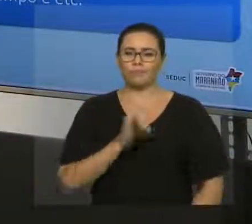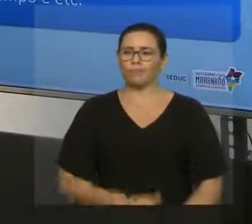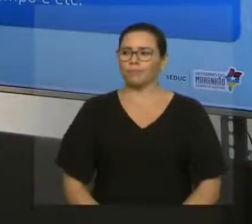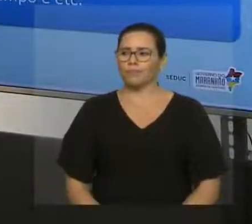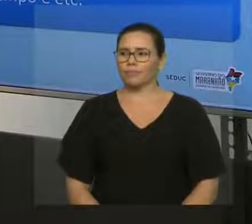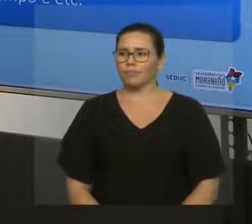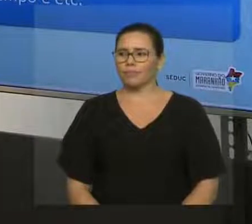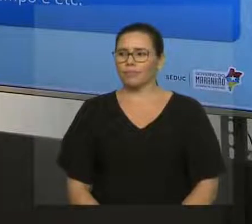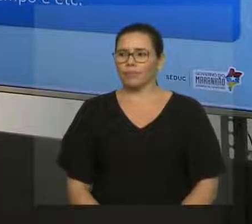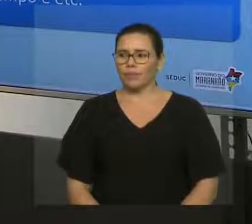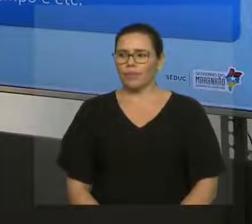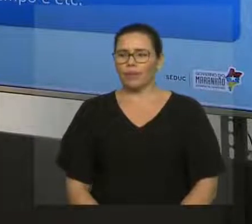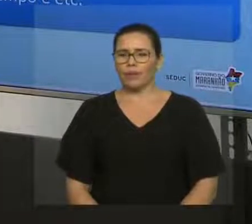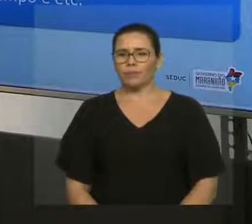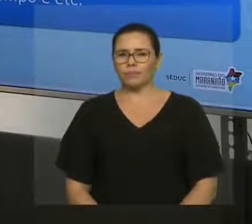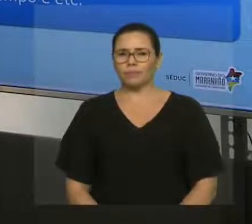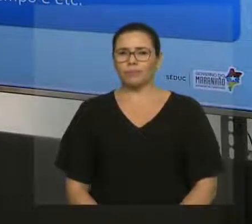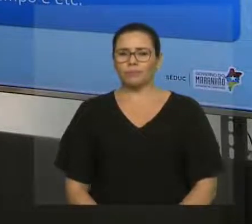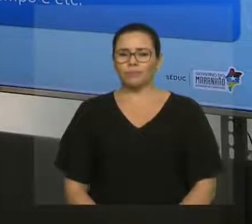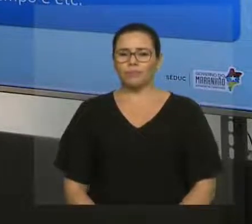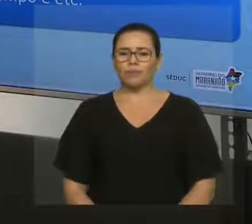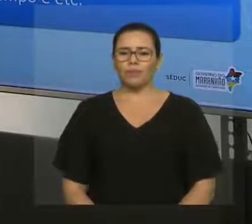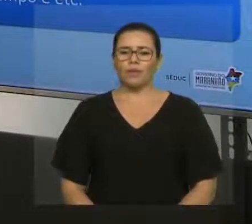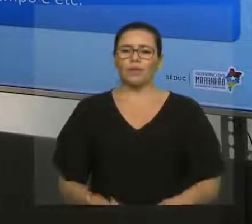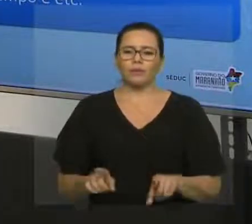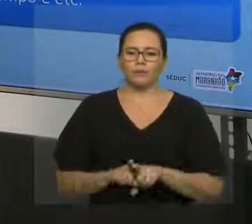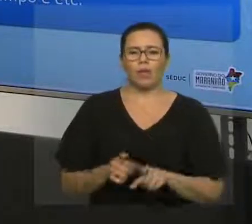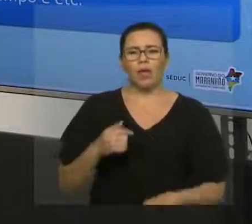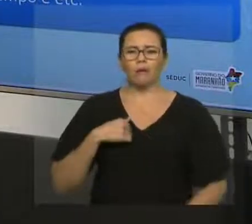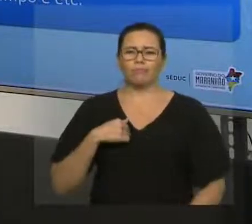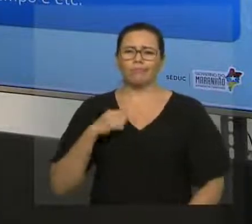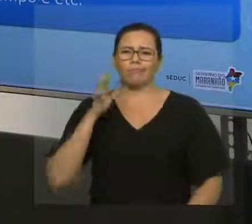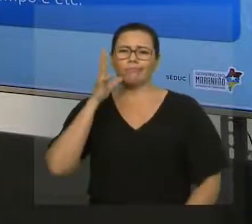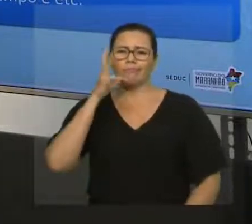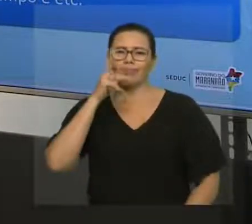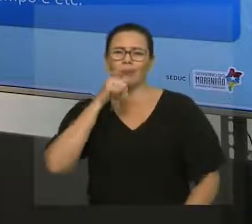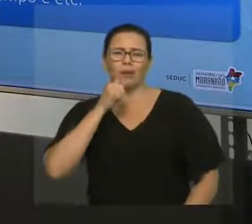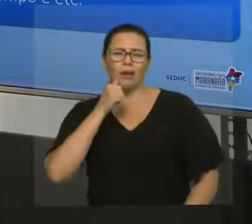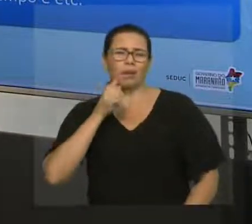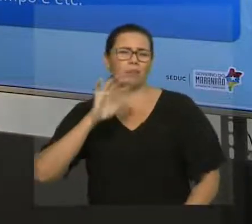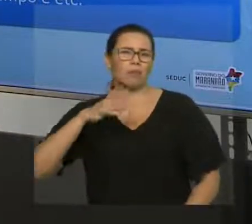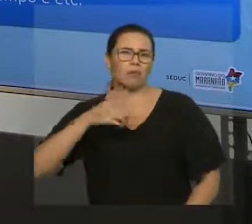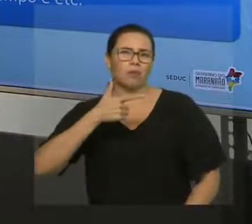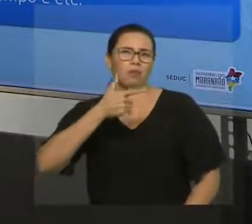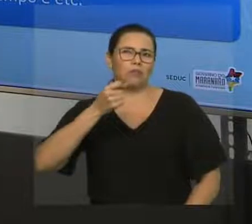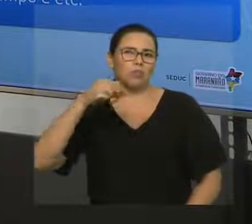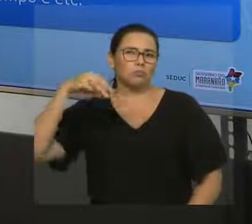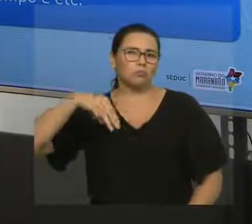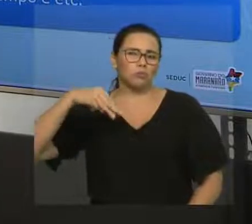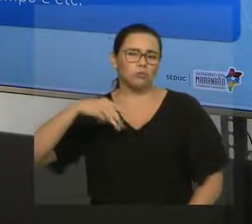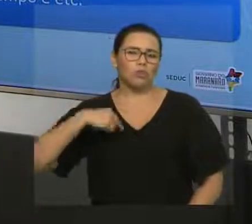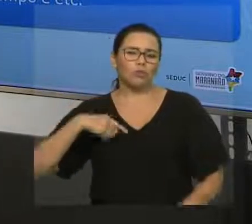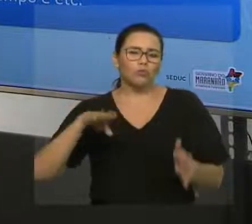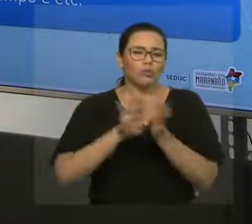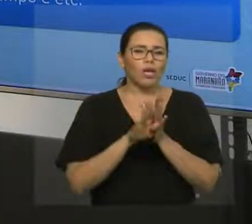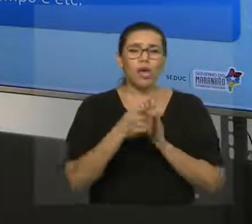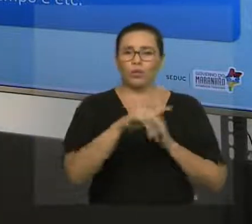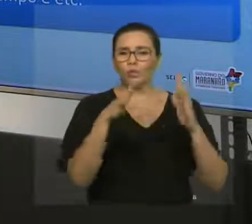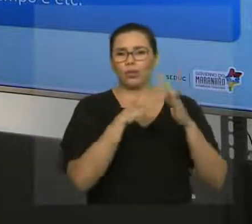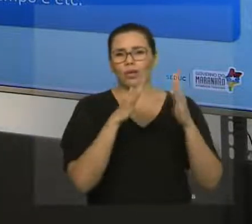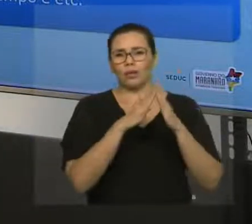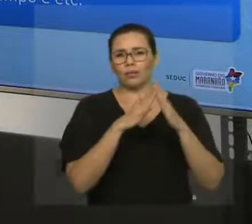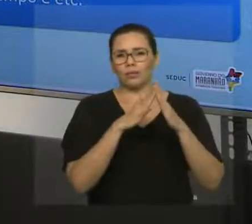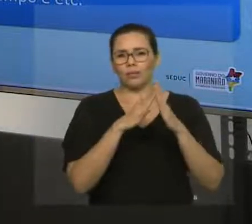para chegar em determinado lugar. E a pessoa fala assim, olha, vou demorar ainda 20 minutos para chegar aí na sua residência, por exemplo. O acontece? 20 minutos é a